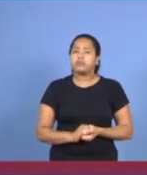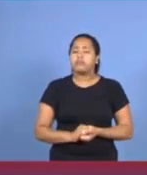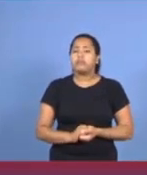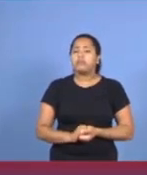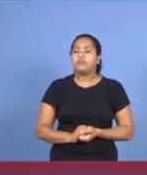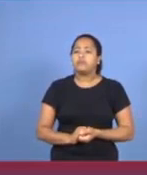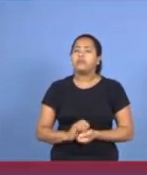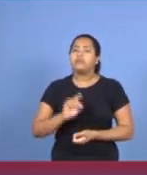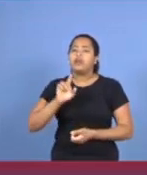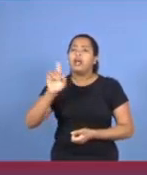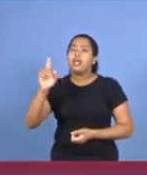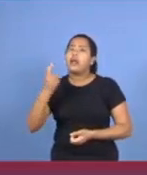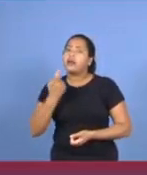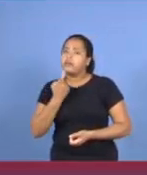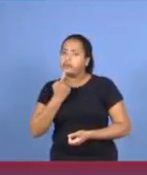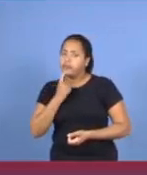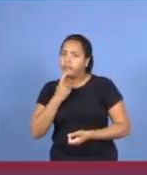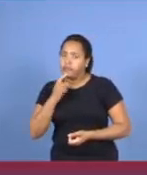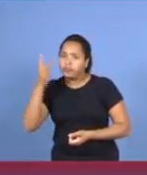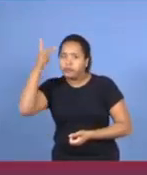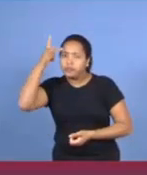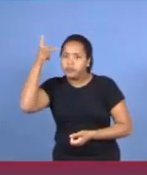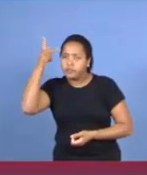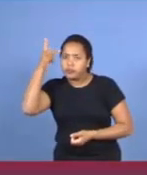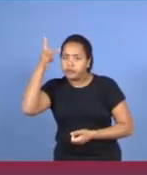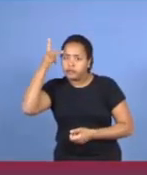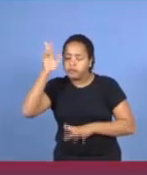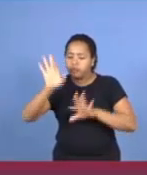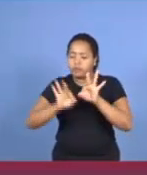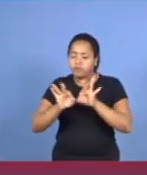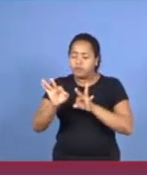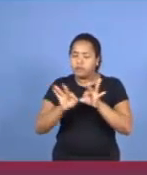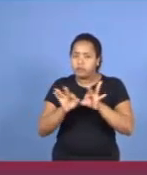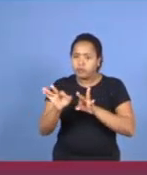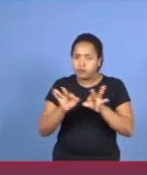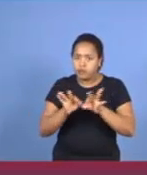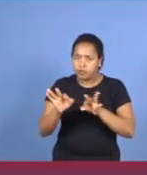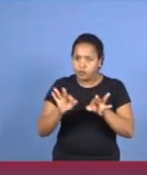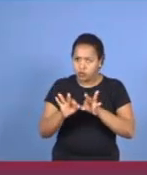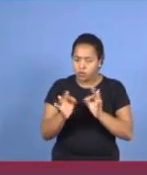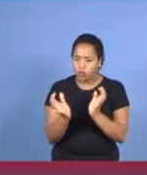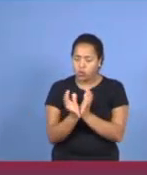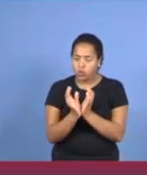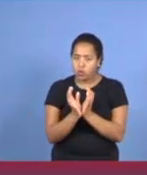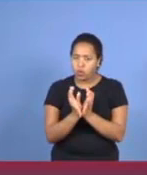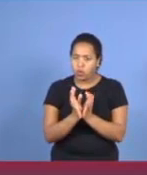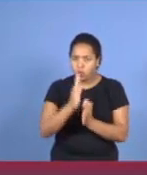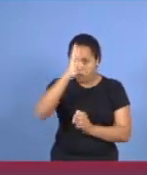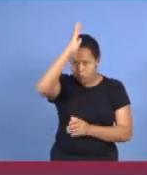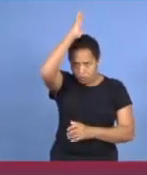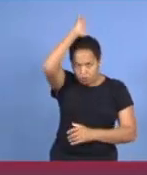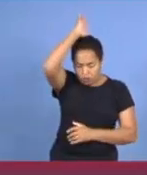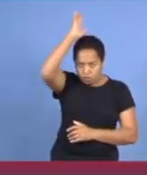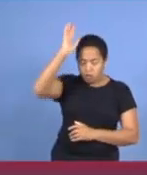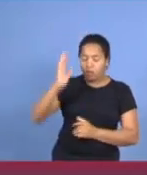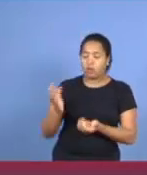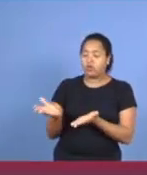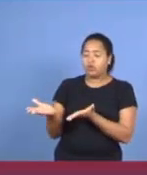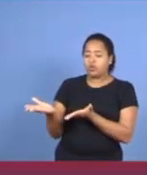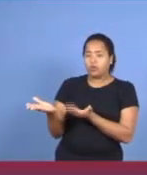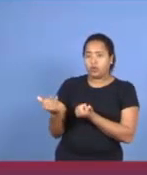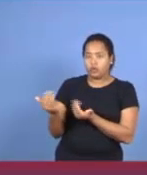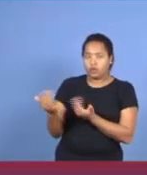trabalho de evangelização, em um projeto do Corpo de Bombeiros, para jovens e adolescentes.